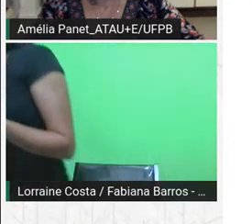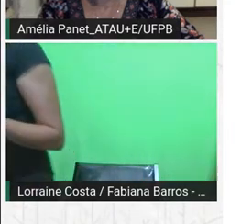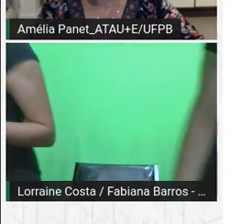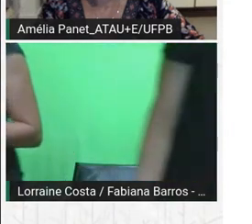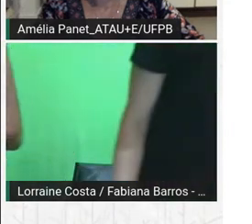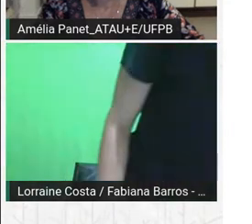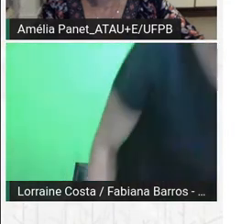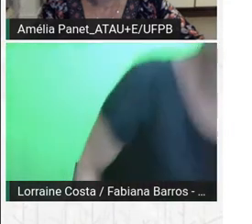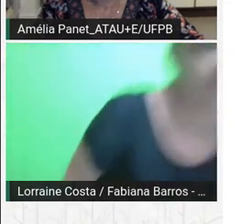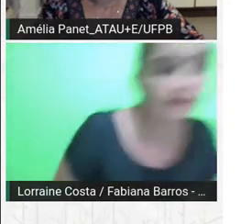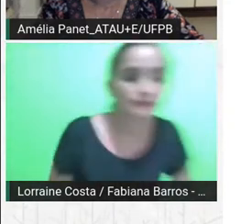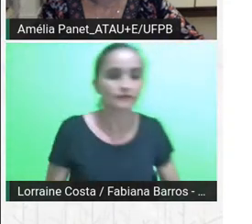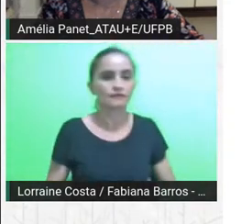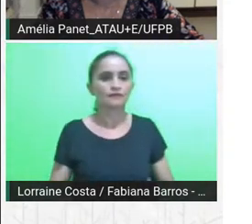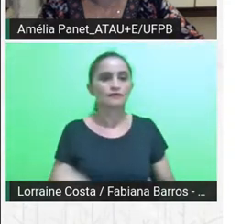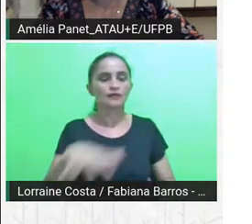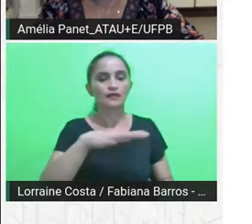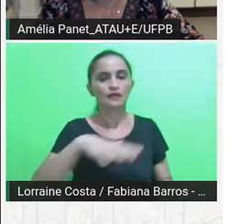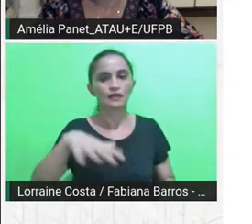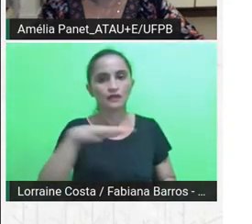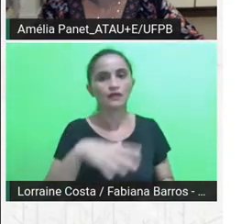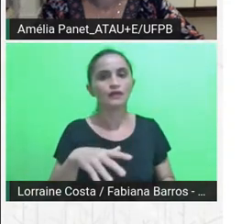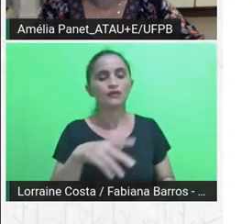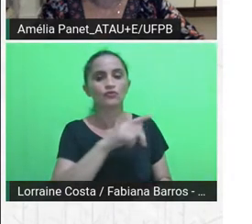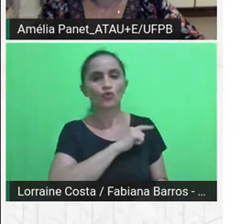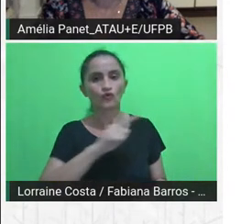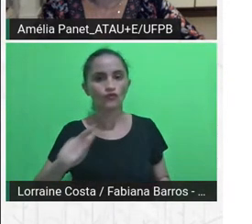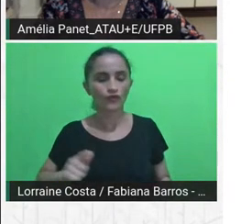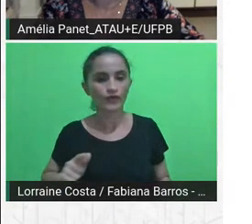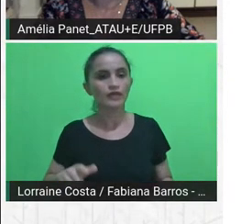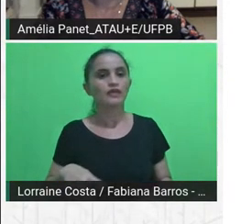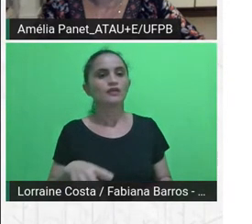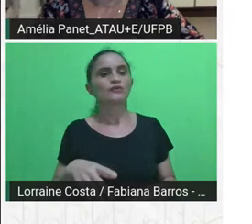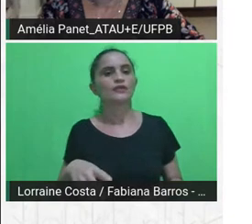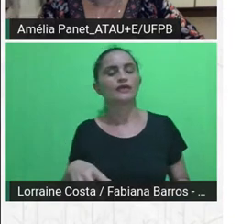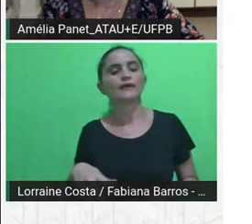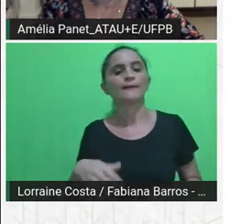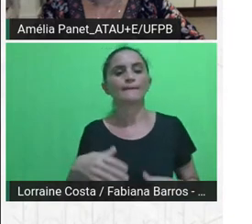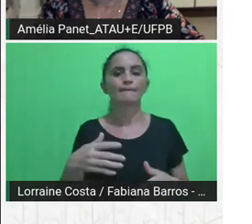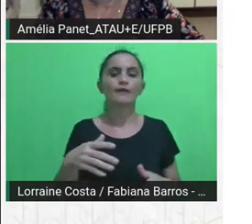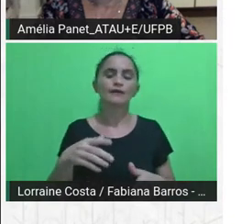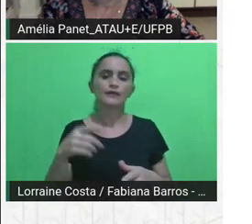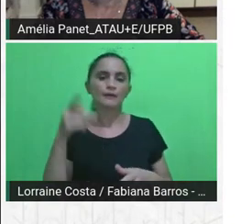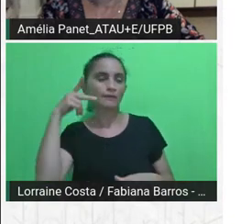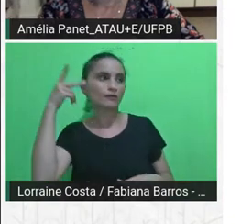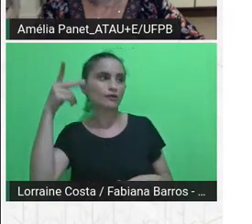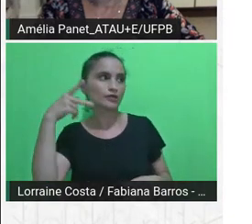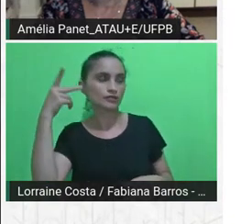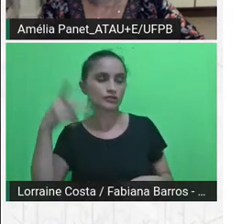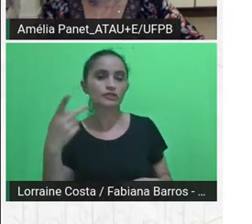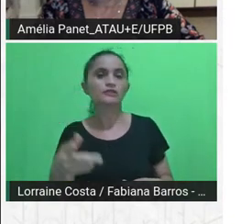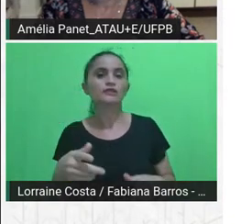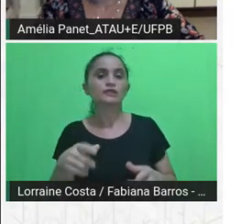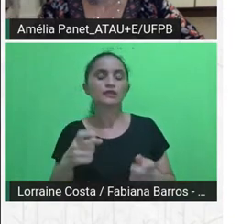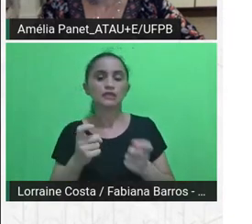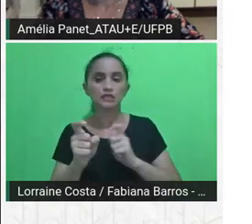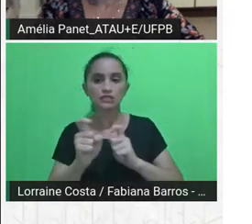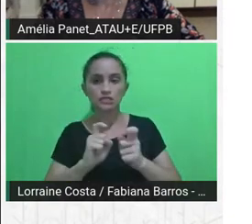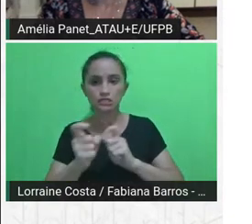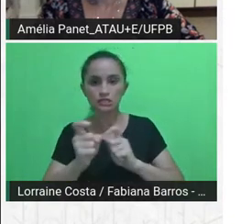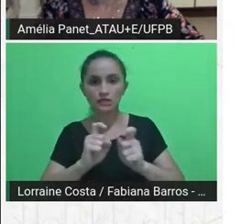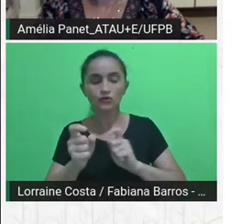Público de Assistência Técnica, que era uma política pública do próprio governo, da gestão de Márcia Lucena,